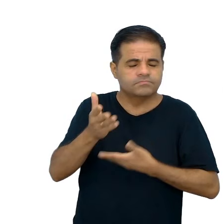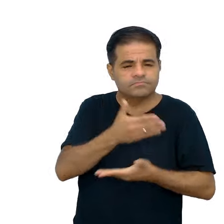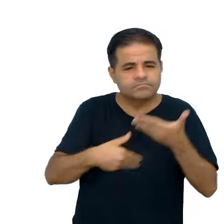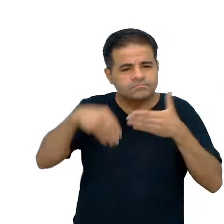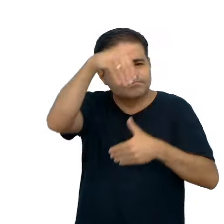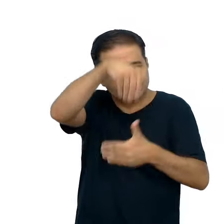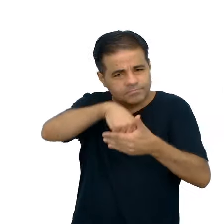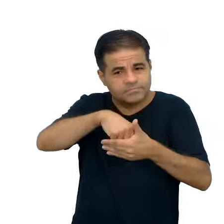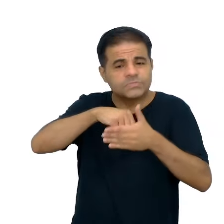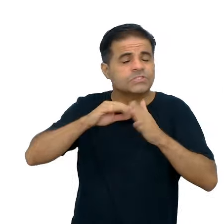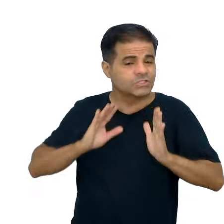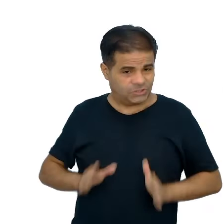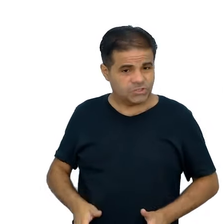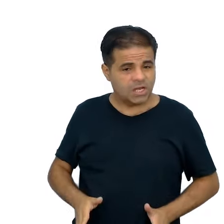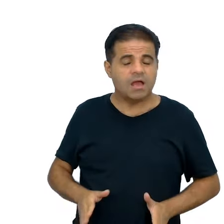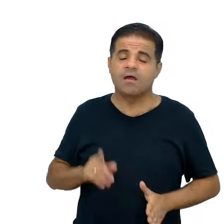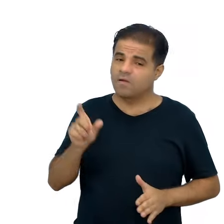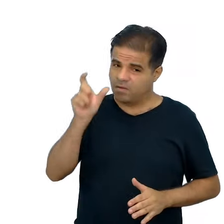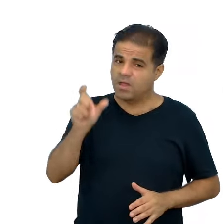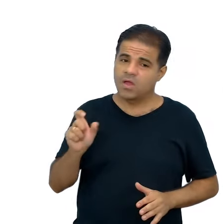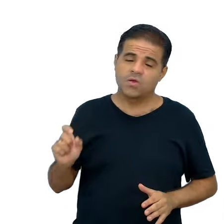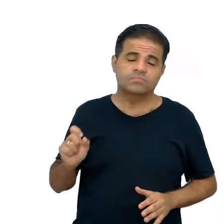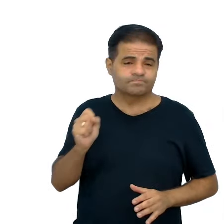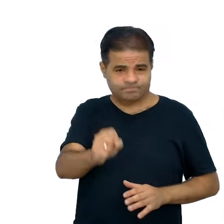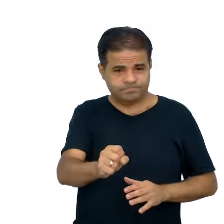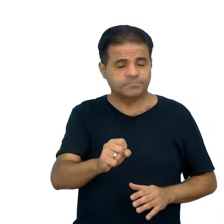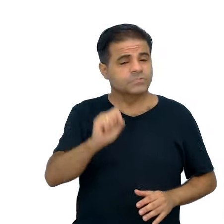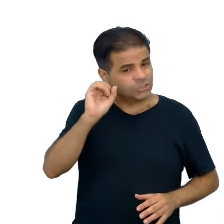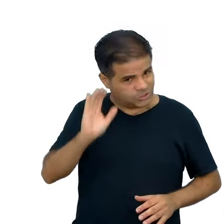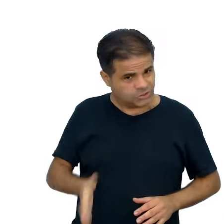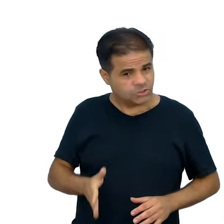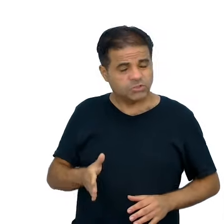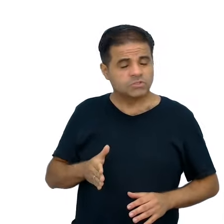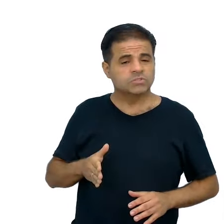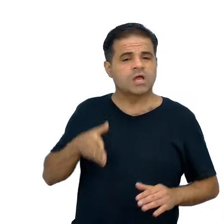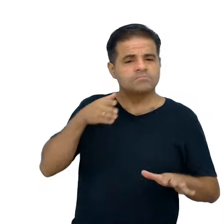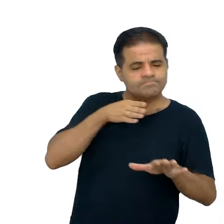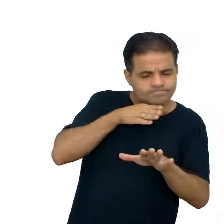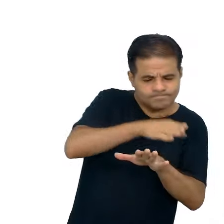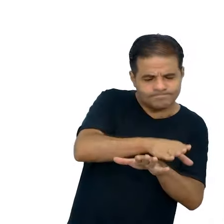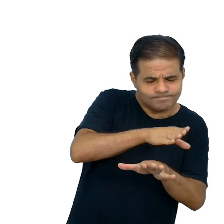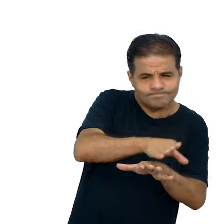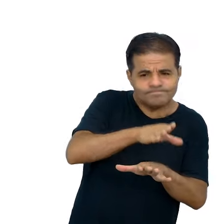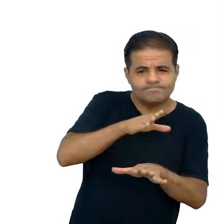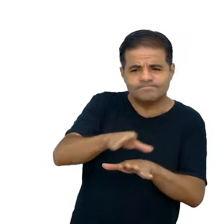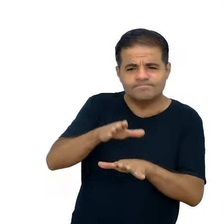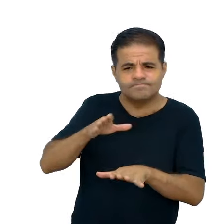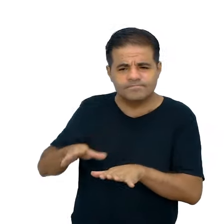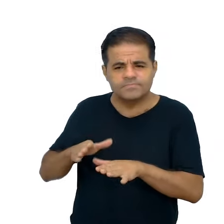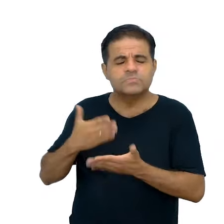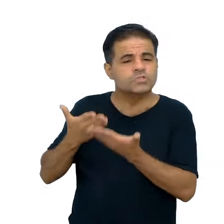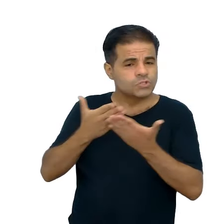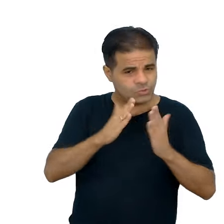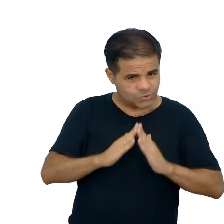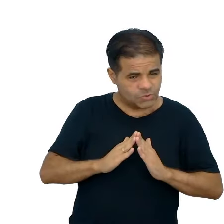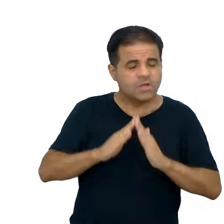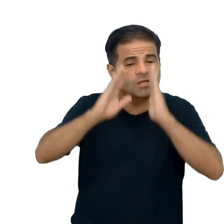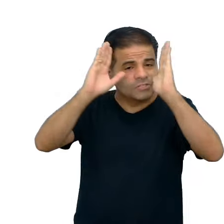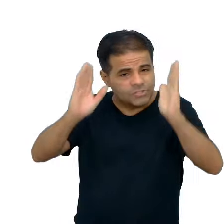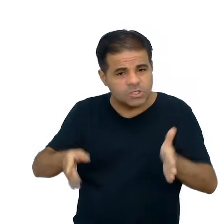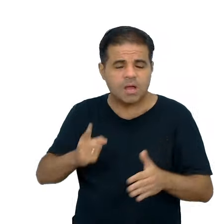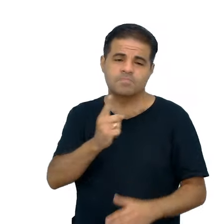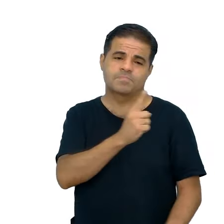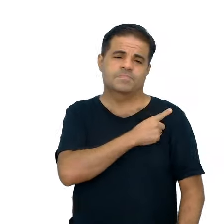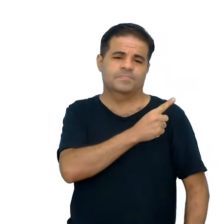internalizados neles, porque, de certa forma, eles também já percorreram um certo percurso escolar, porque eles estão